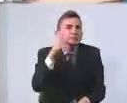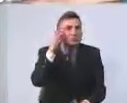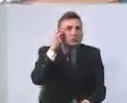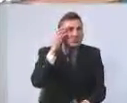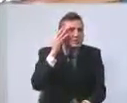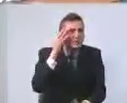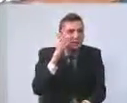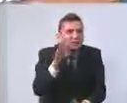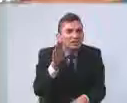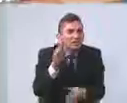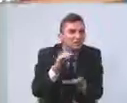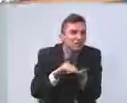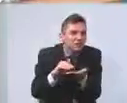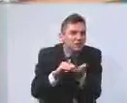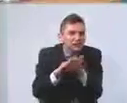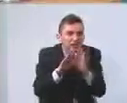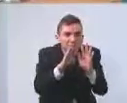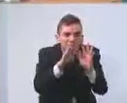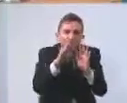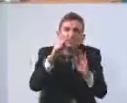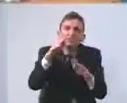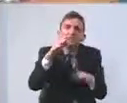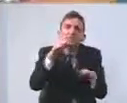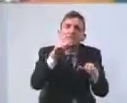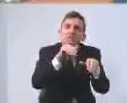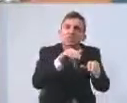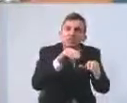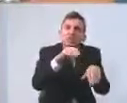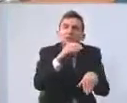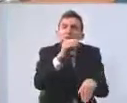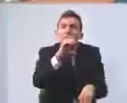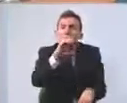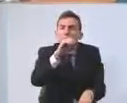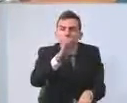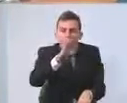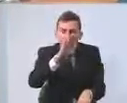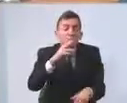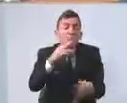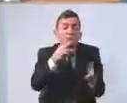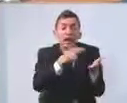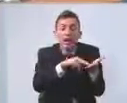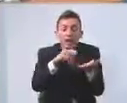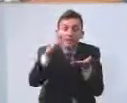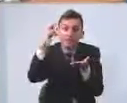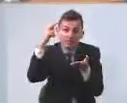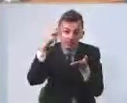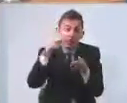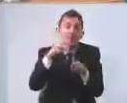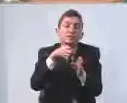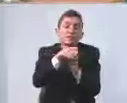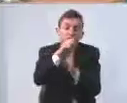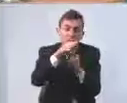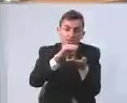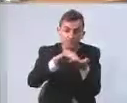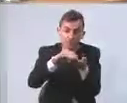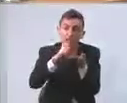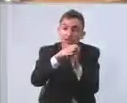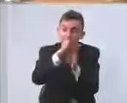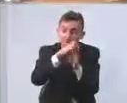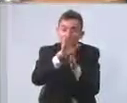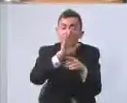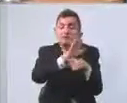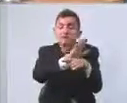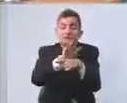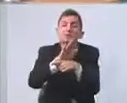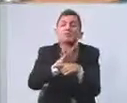memória, o secretário foi em outubro, setembro, não vou me lembrar, uma carta da Secretaria de Assistência Social dizendo que, infelizmente, houve